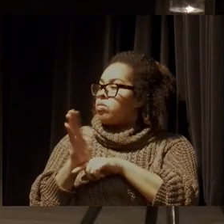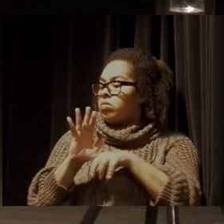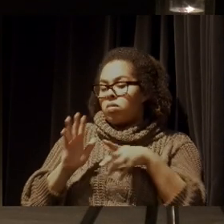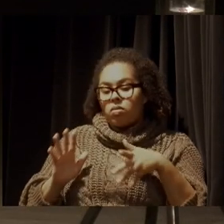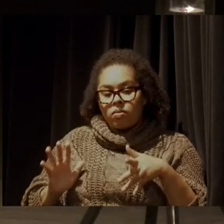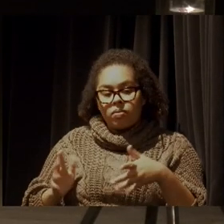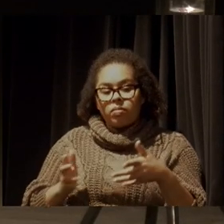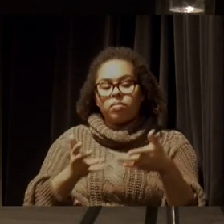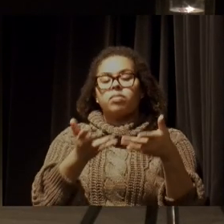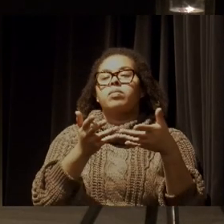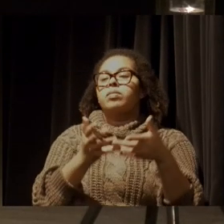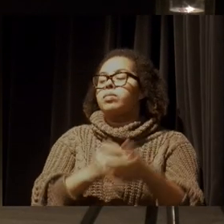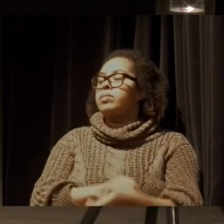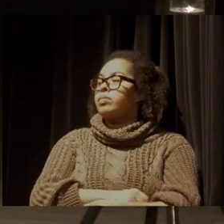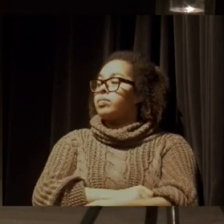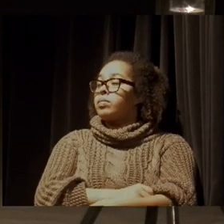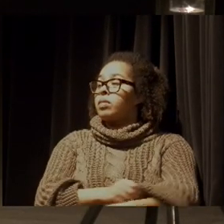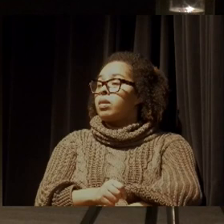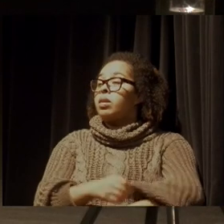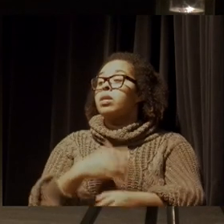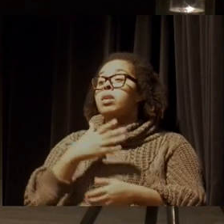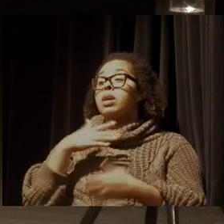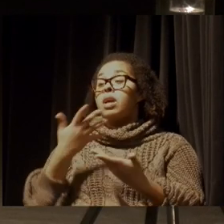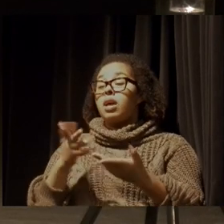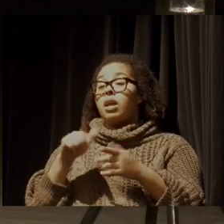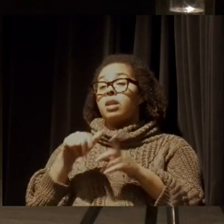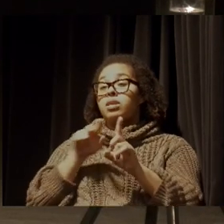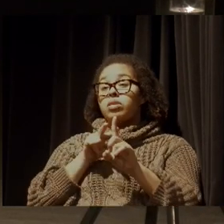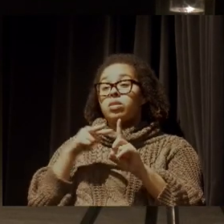vai nos levar a algum lugar. Então, é esse olhar